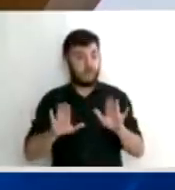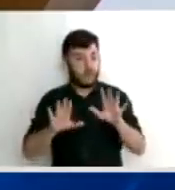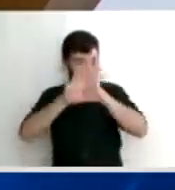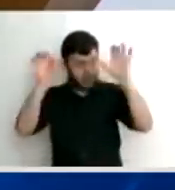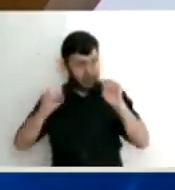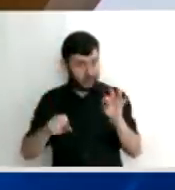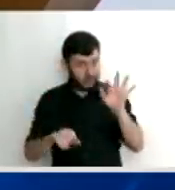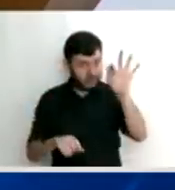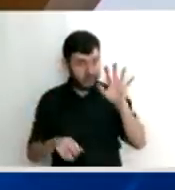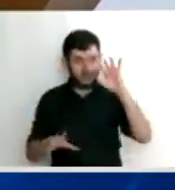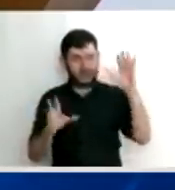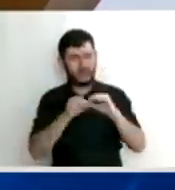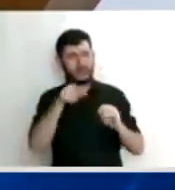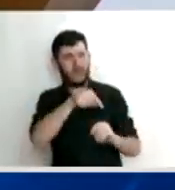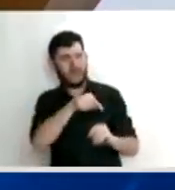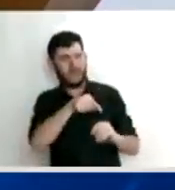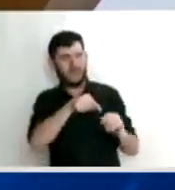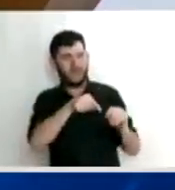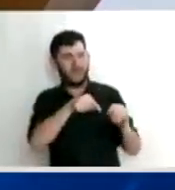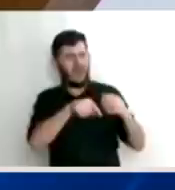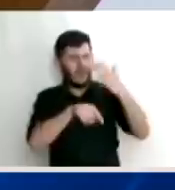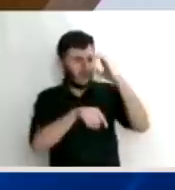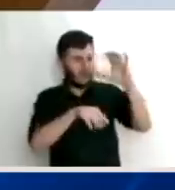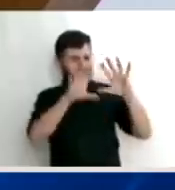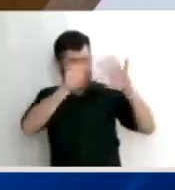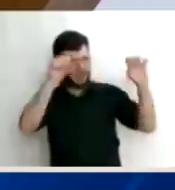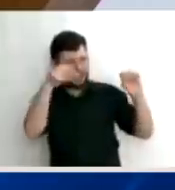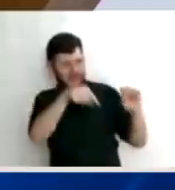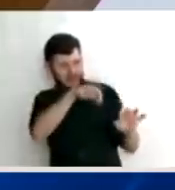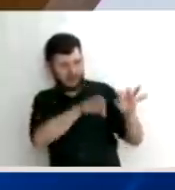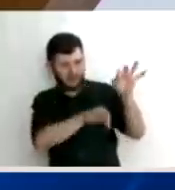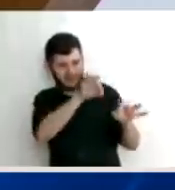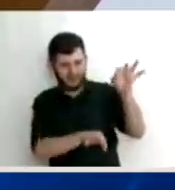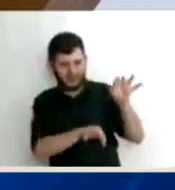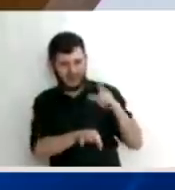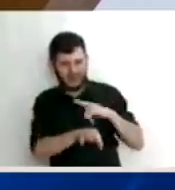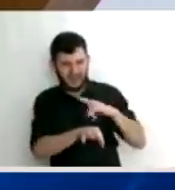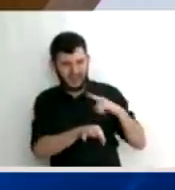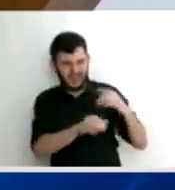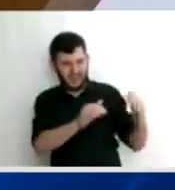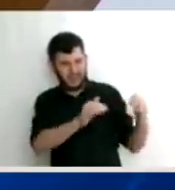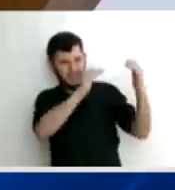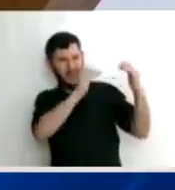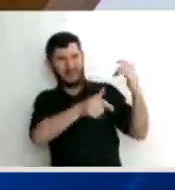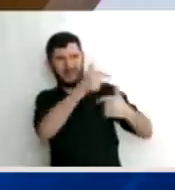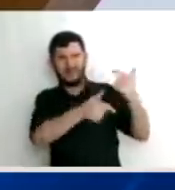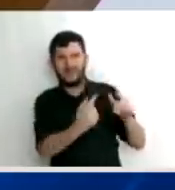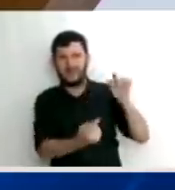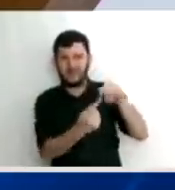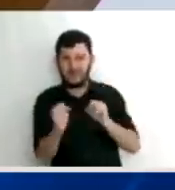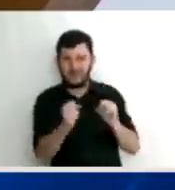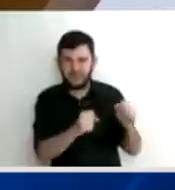correlação entre as vantagens ou as fraudes que foram perpetradas, e a Petrobras.